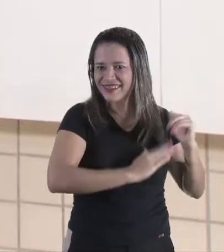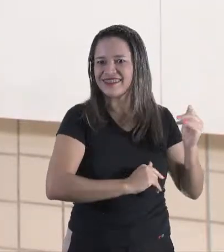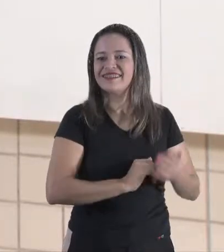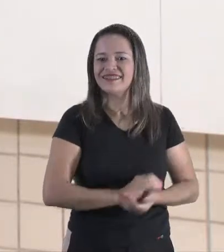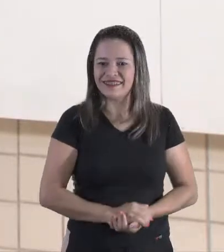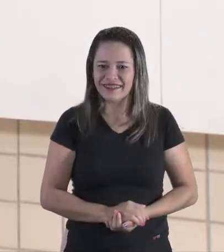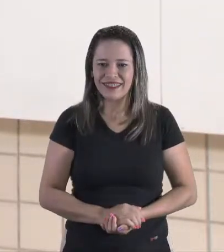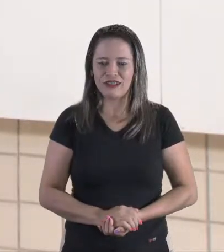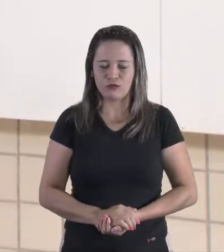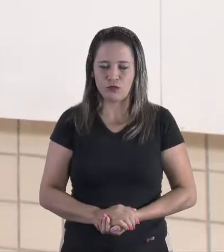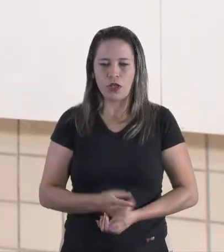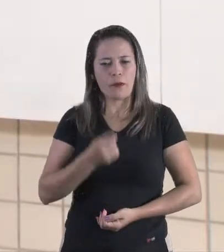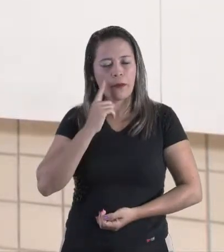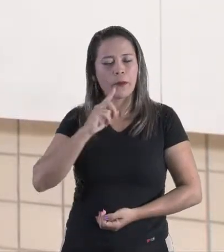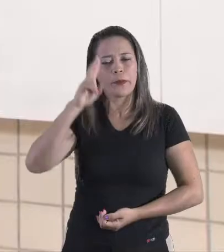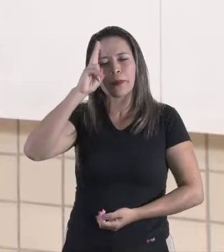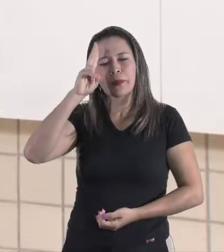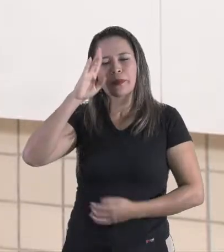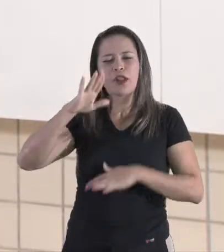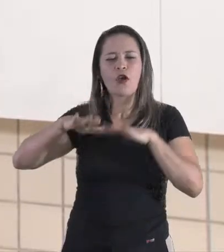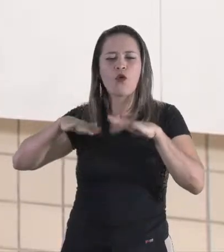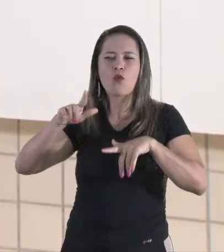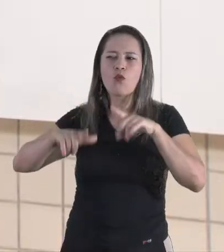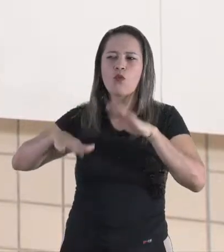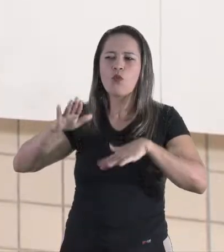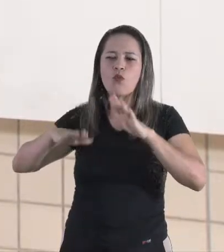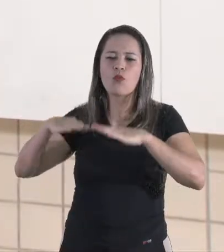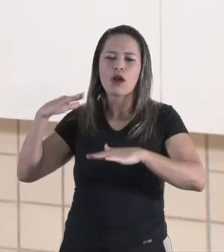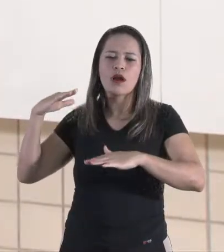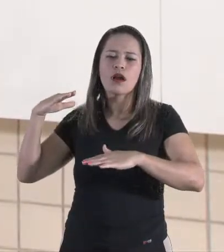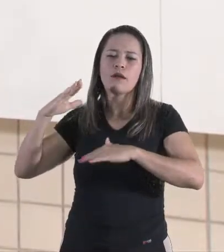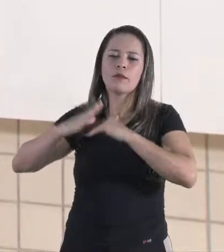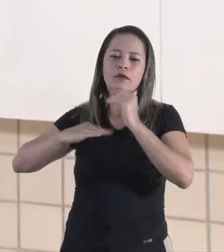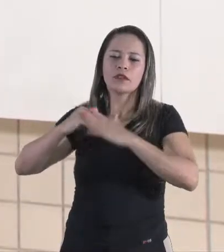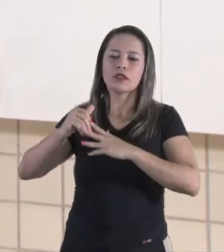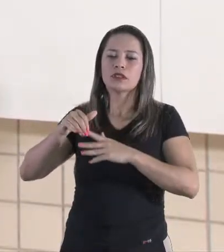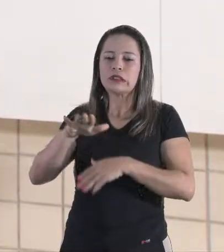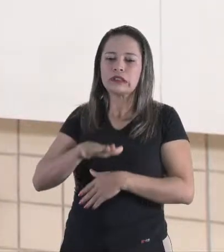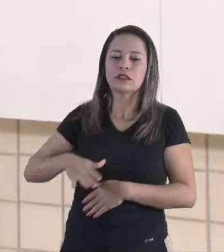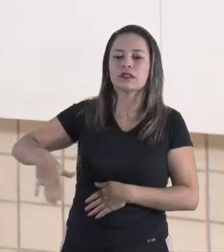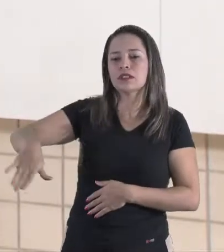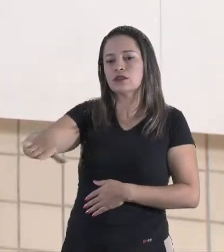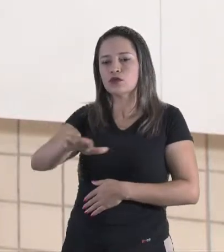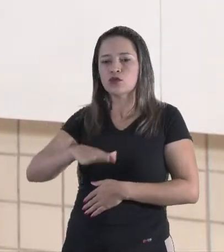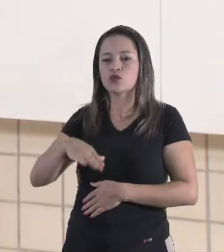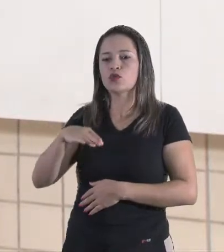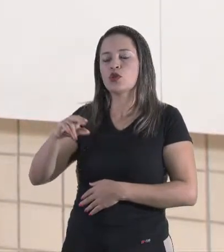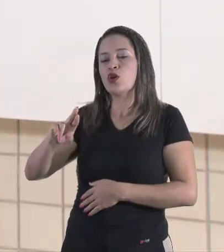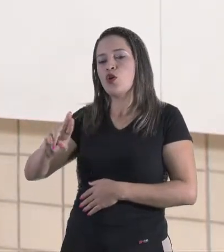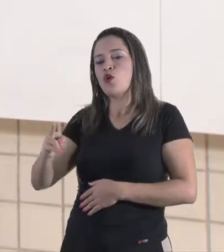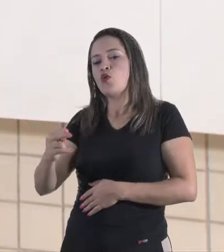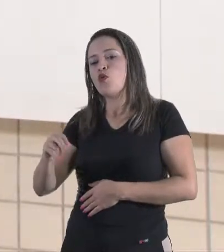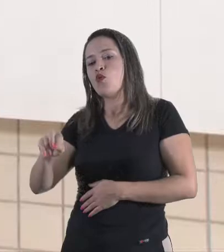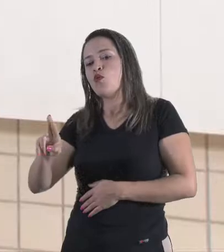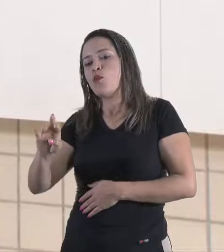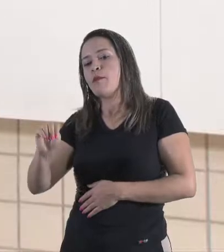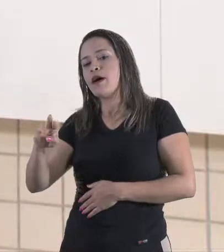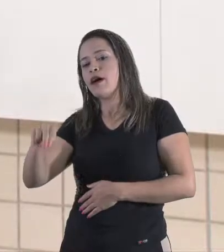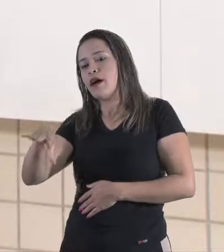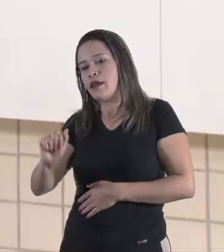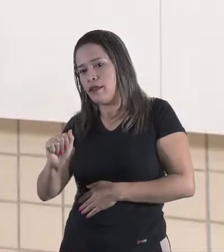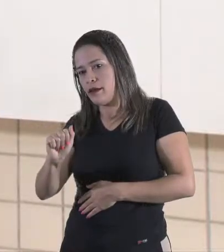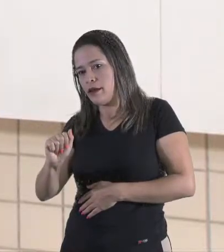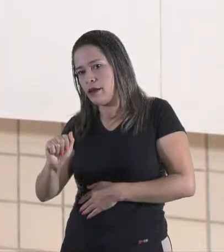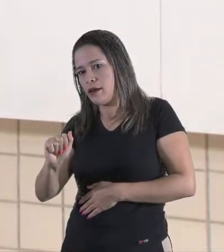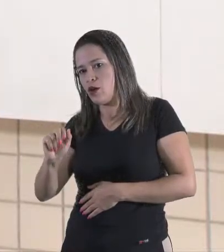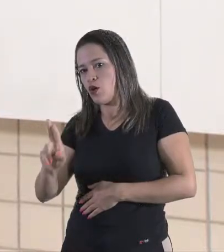Vamos relembrar algumas profissões agora da zona urbana. O que é